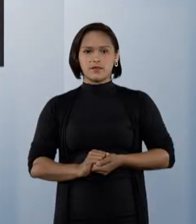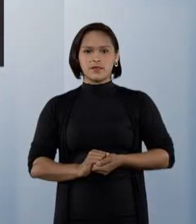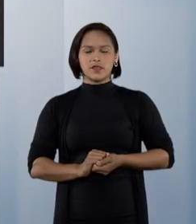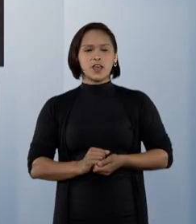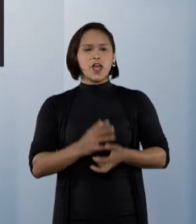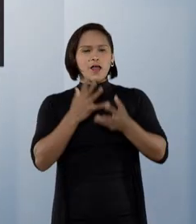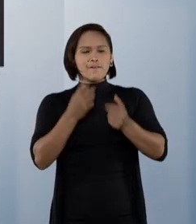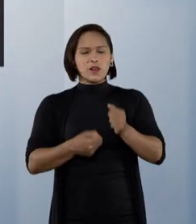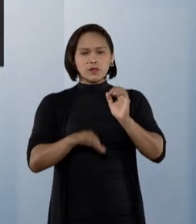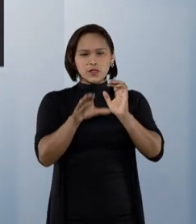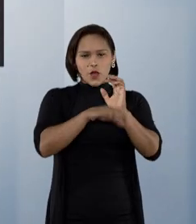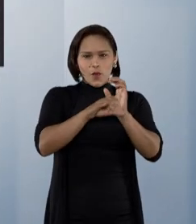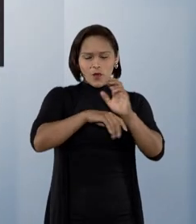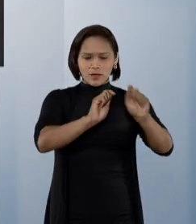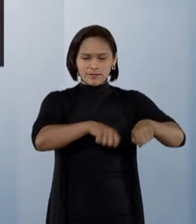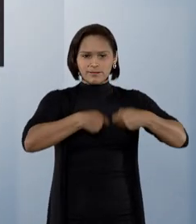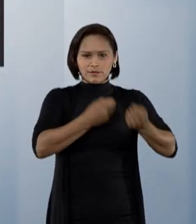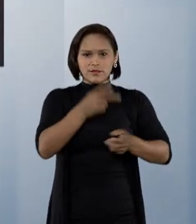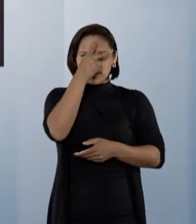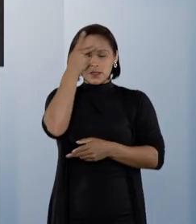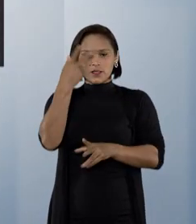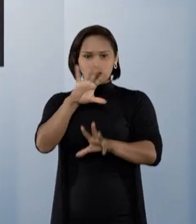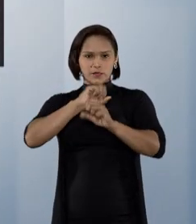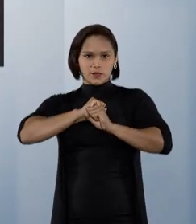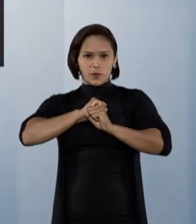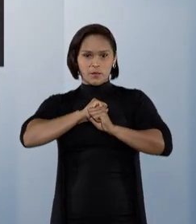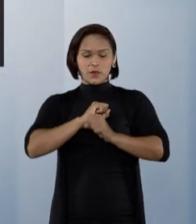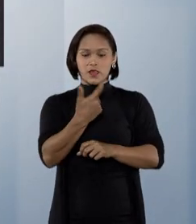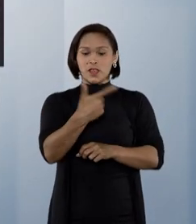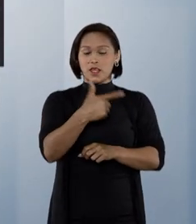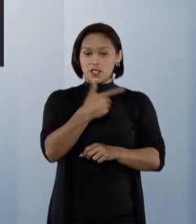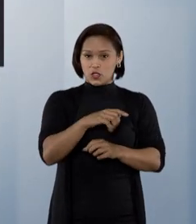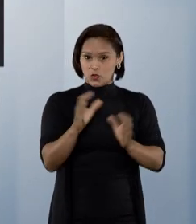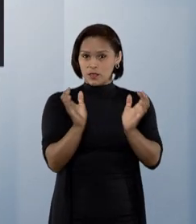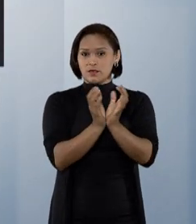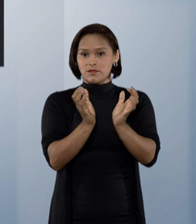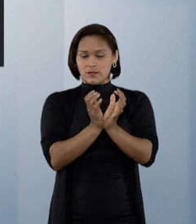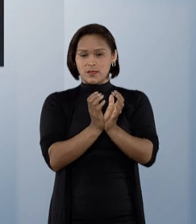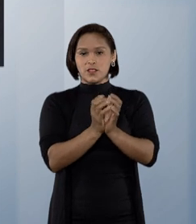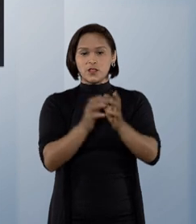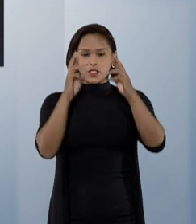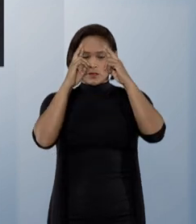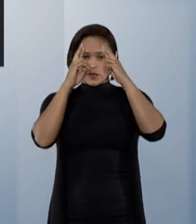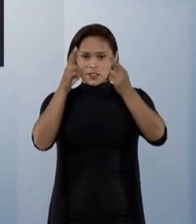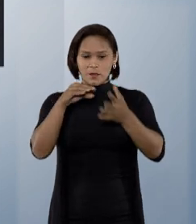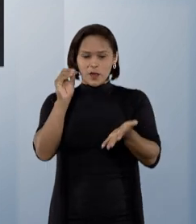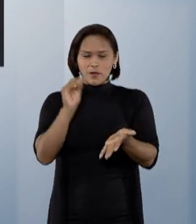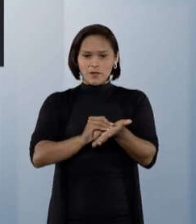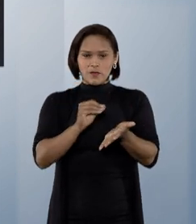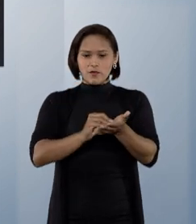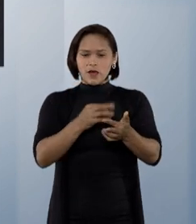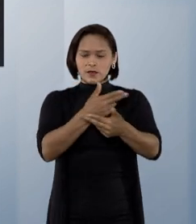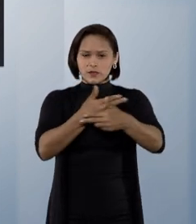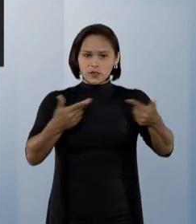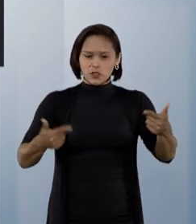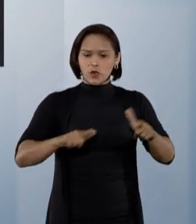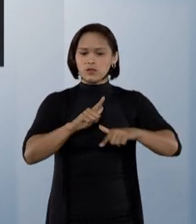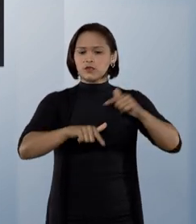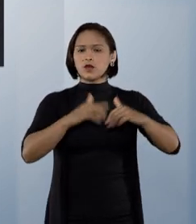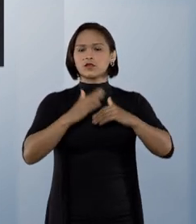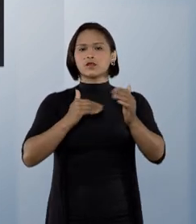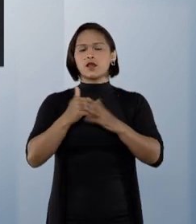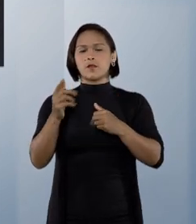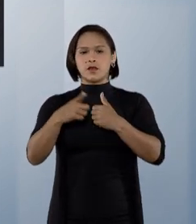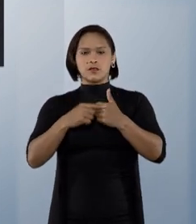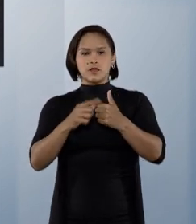Vamos ao Código de Defesa do Consumidor. Na segunda sessão da responsabilidade pelo fato do produto ou do serviço,